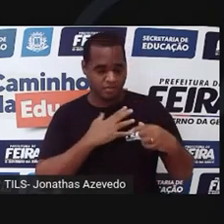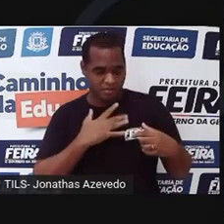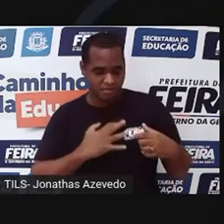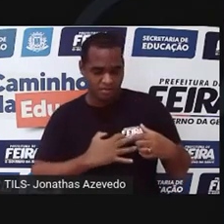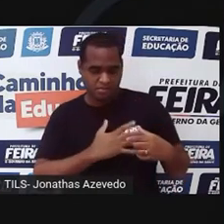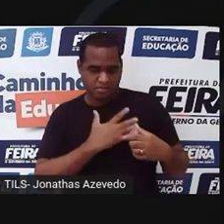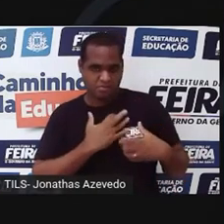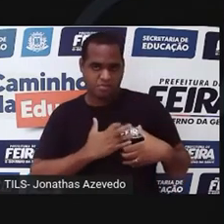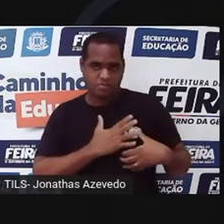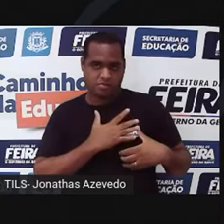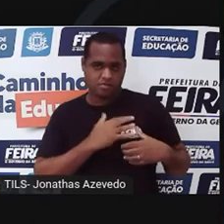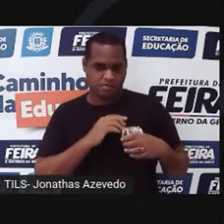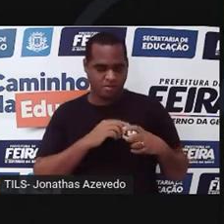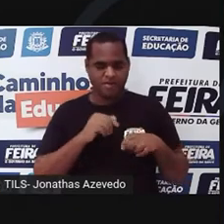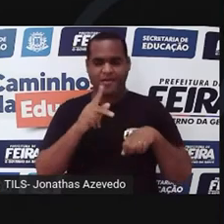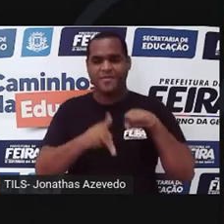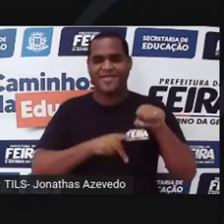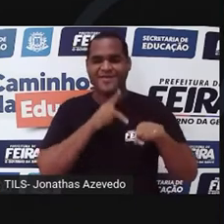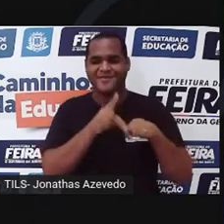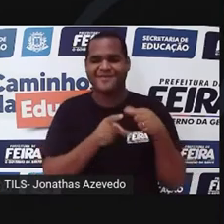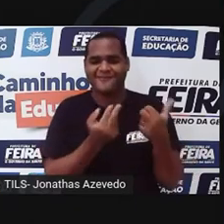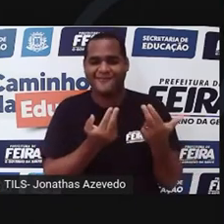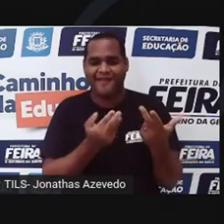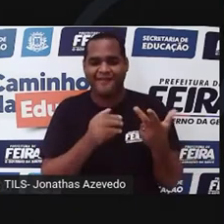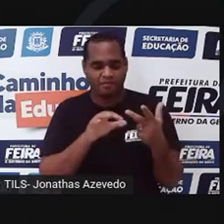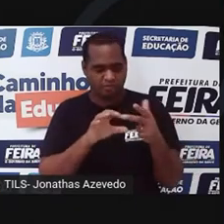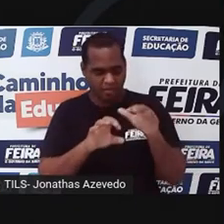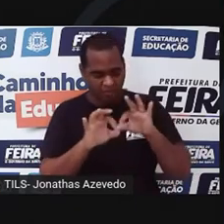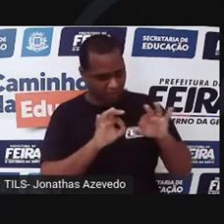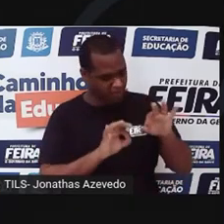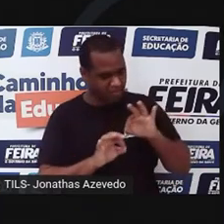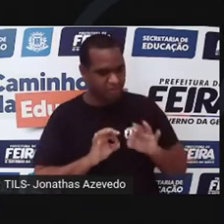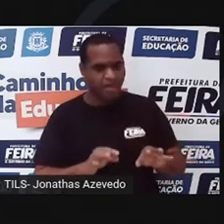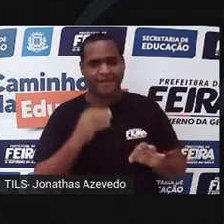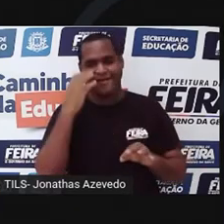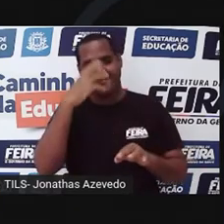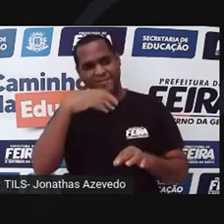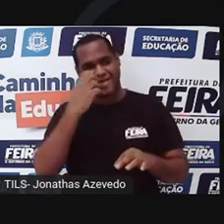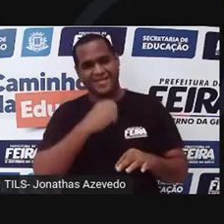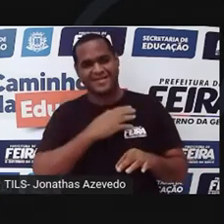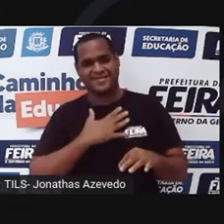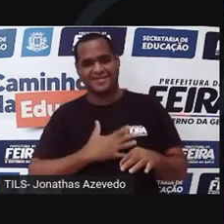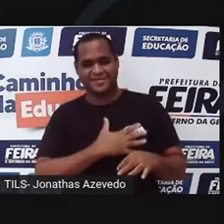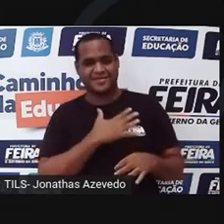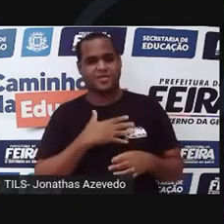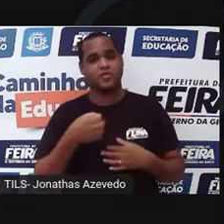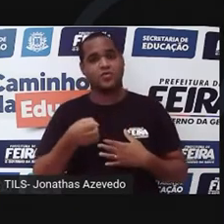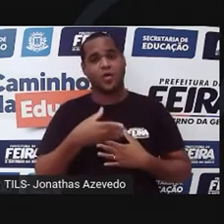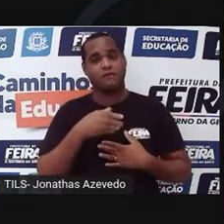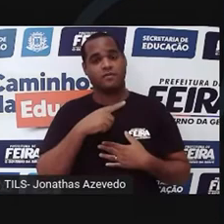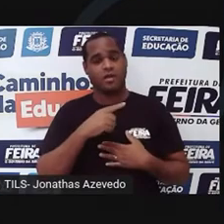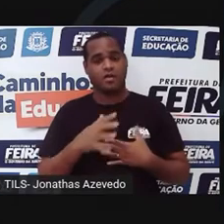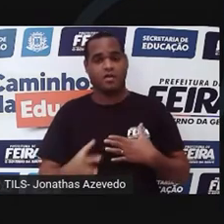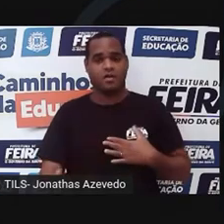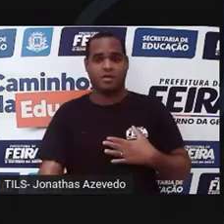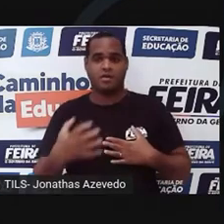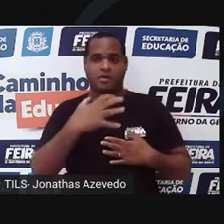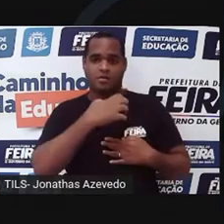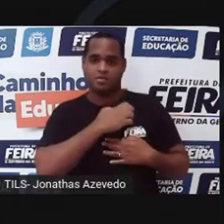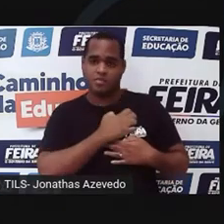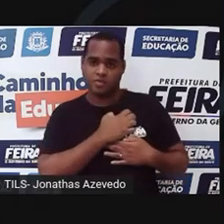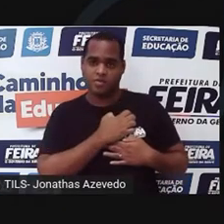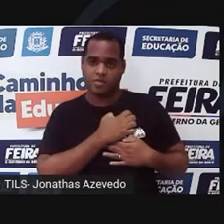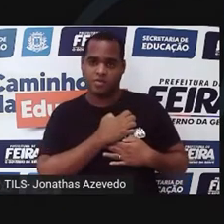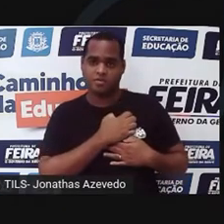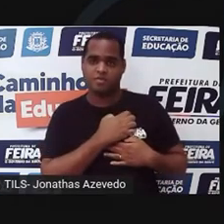coração como se fosse um pneu que você vai recalchutar. E você vai ter um coração com tecido novo e reimplanta o teu próprio coração